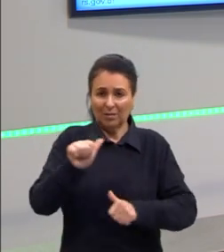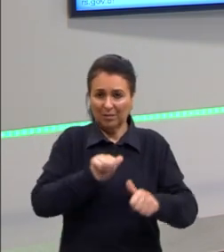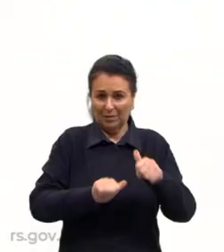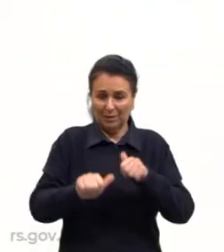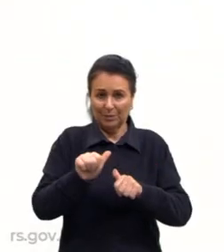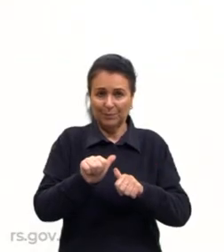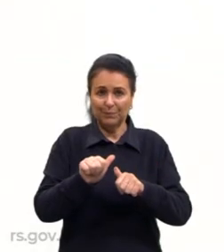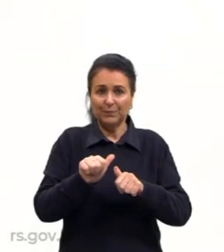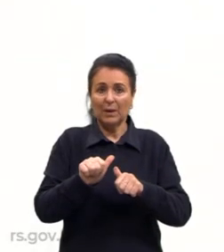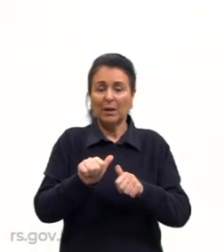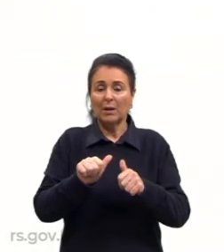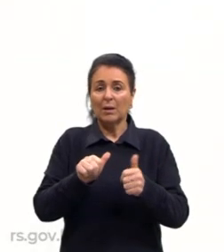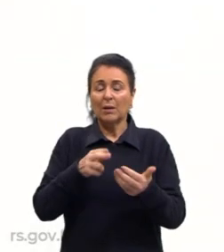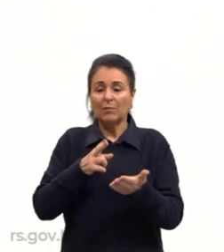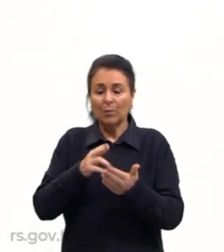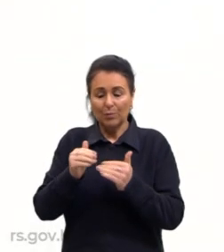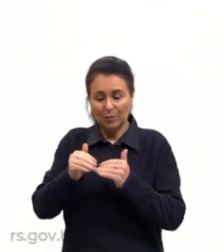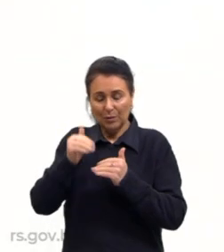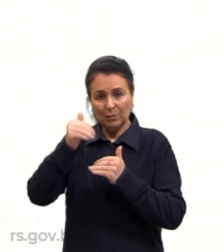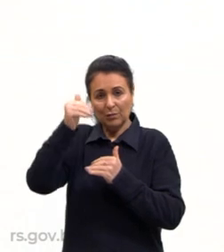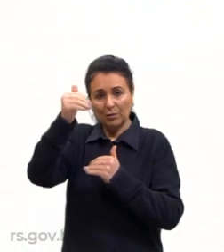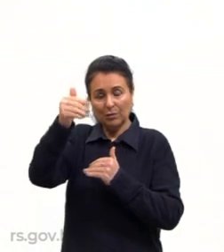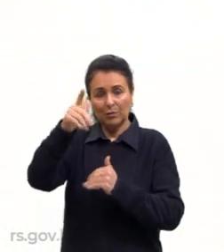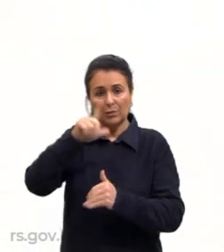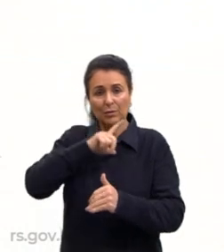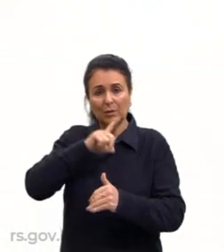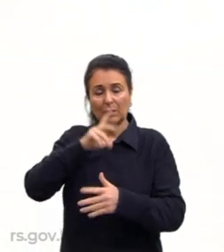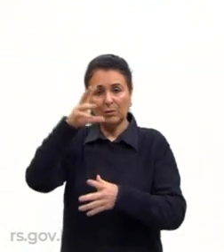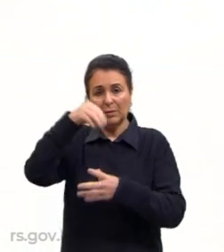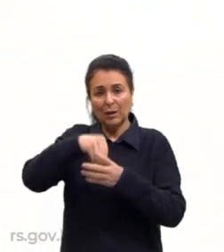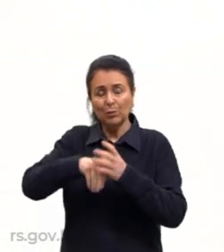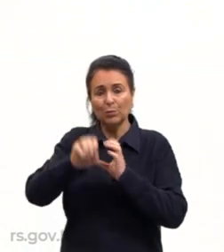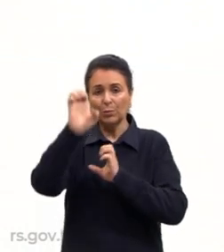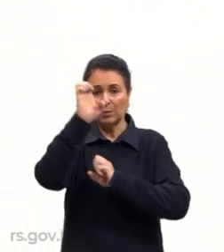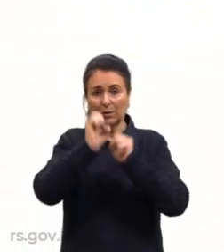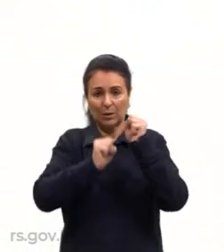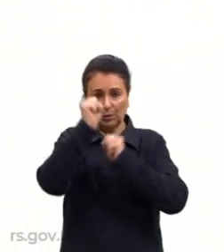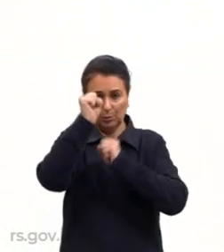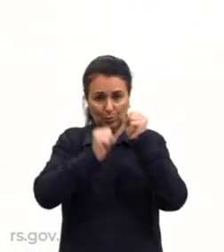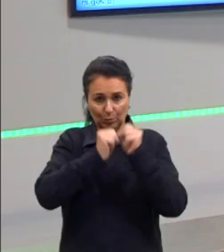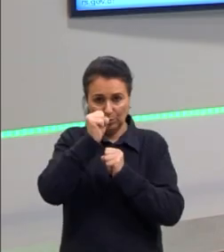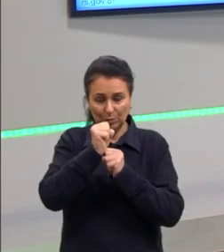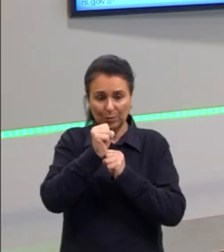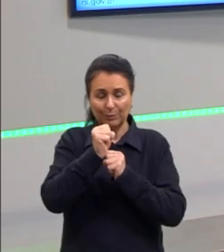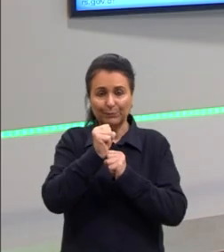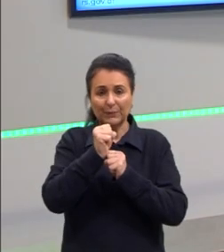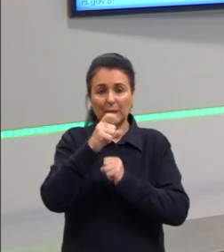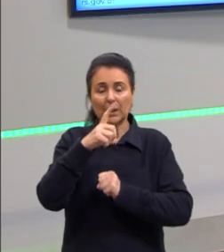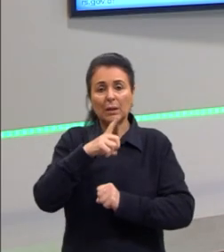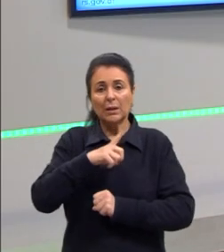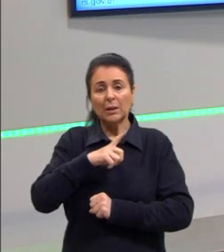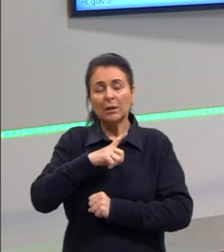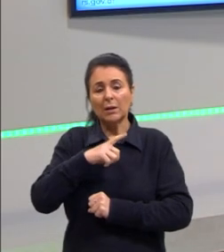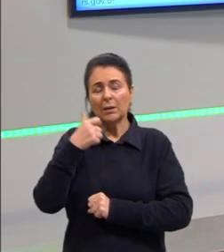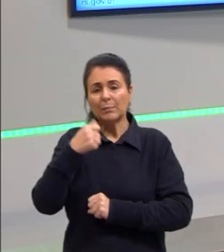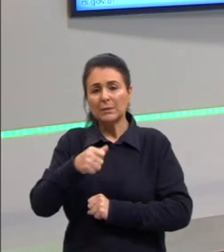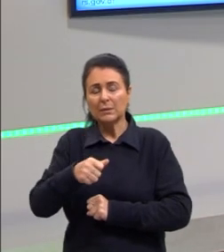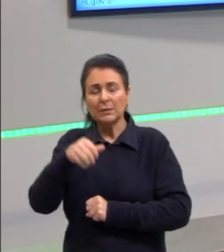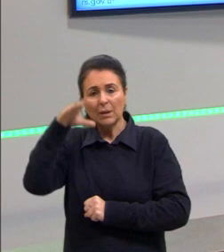vamos voltar, não, desculpa, vamos evoluir. E aí, dentro dessa indústria, dessa parte de industrialização, nós temos que ver